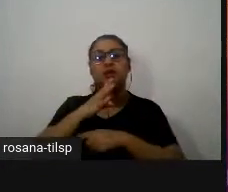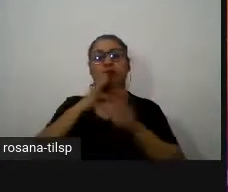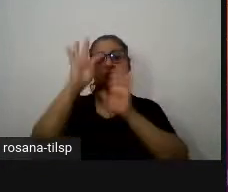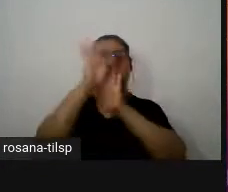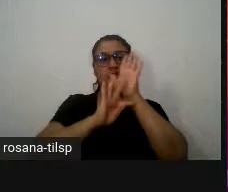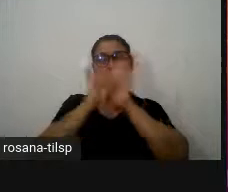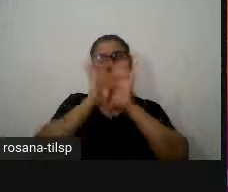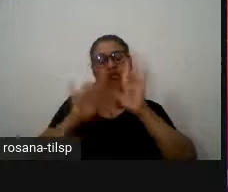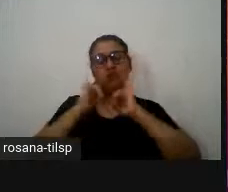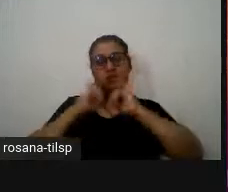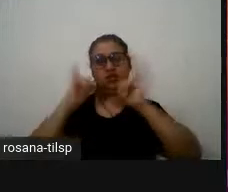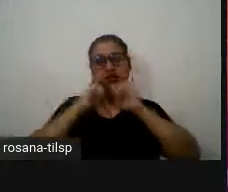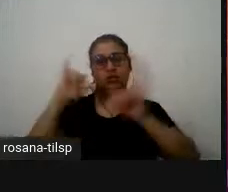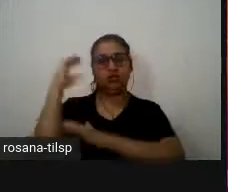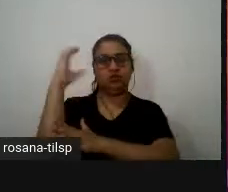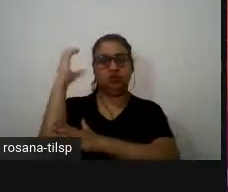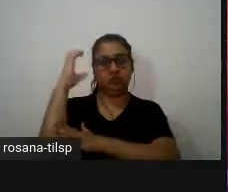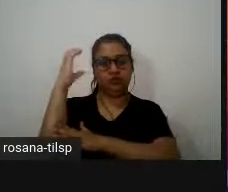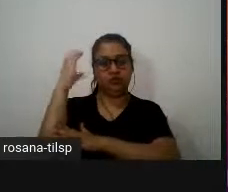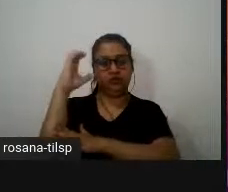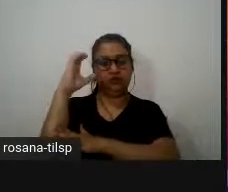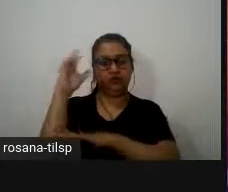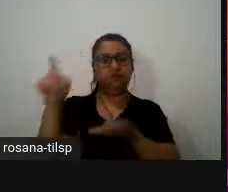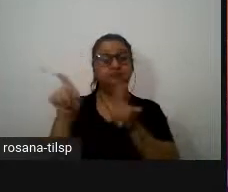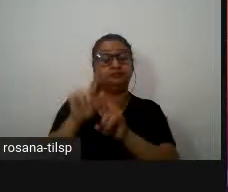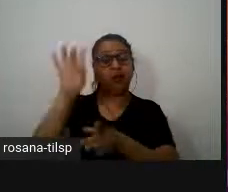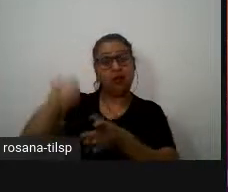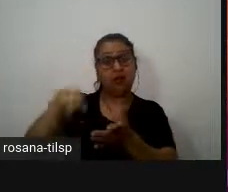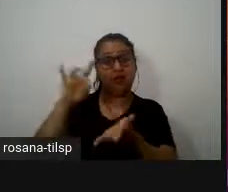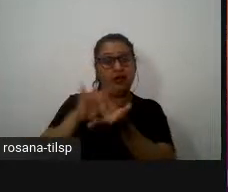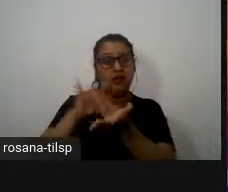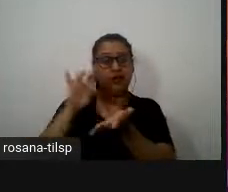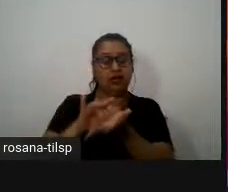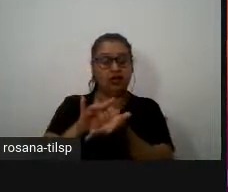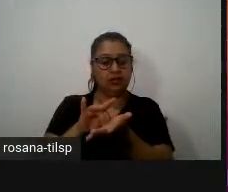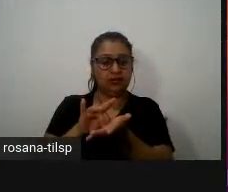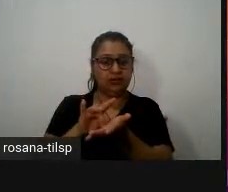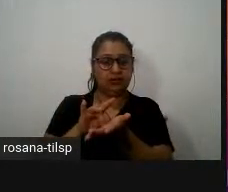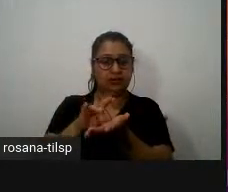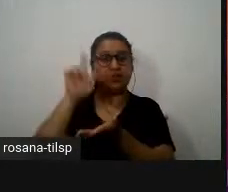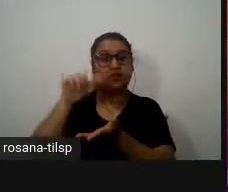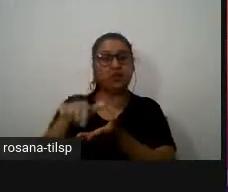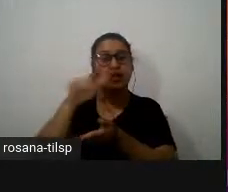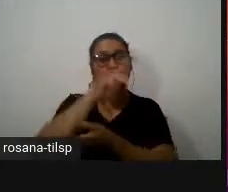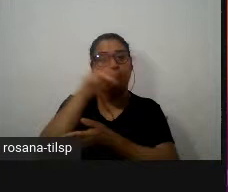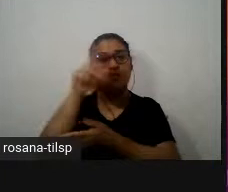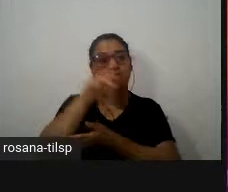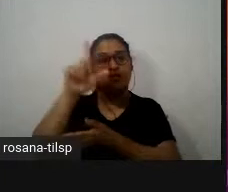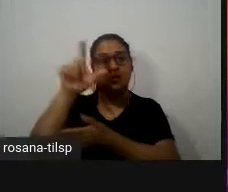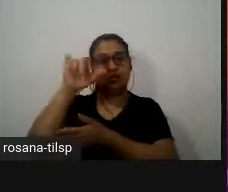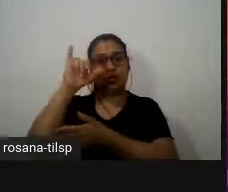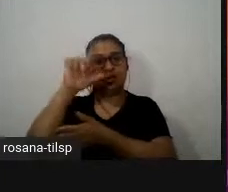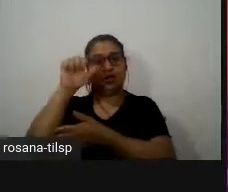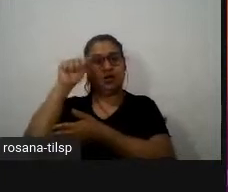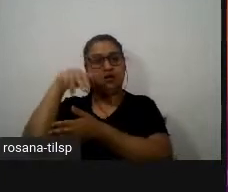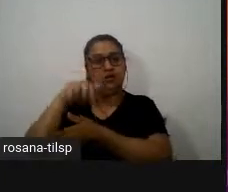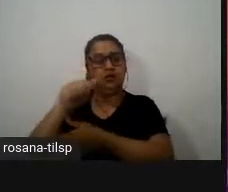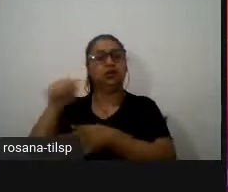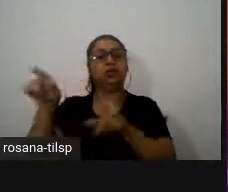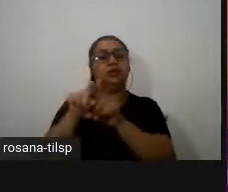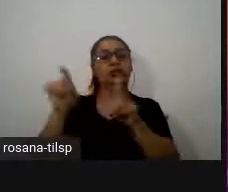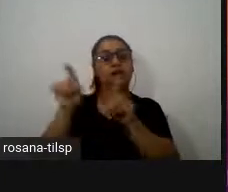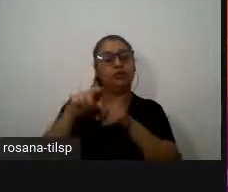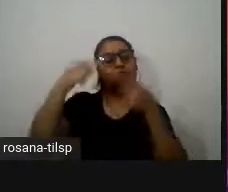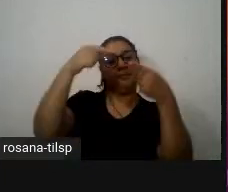divulgação científica e a verdade é que foi a professora Lília que sugeriu a ordem ser a professora Antónia em